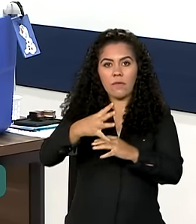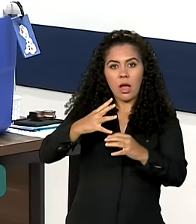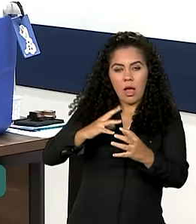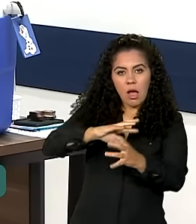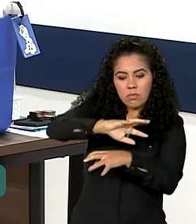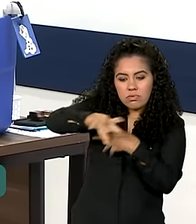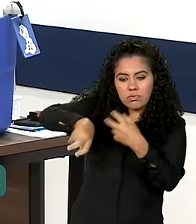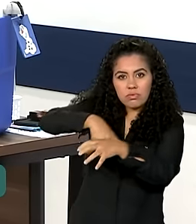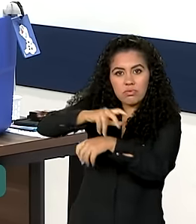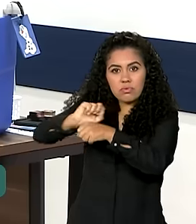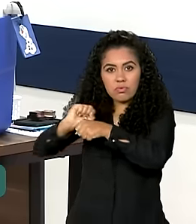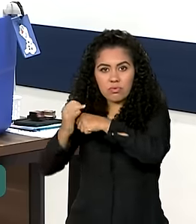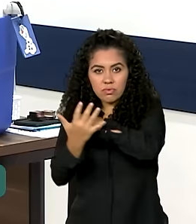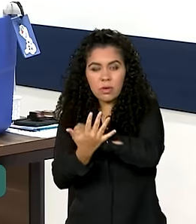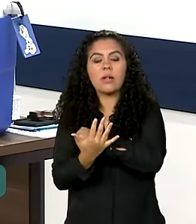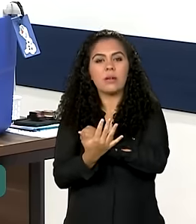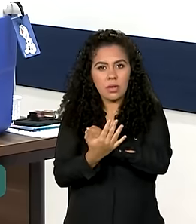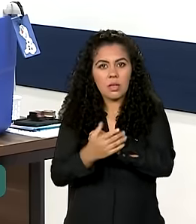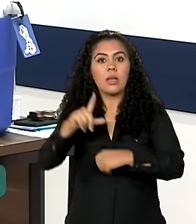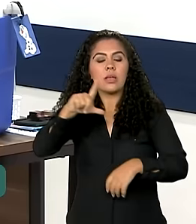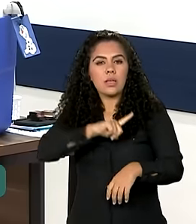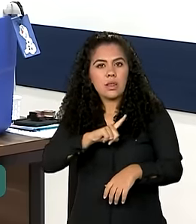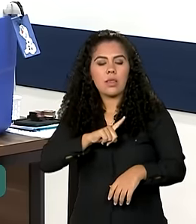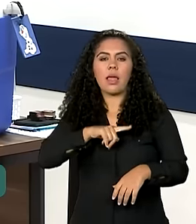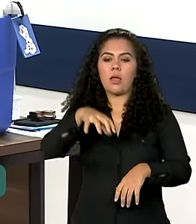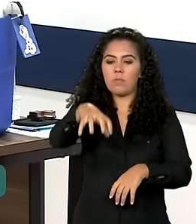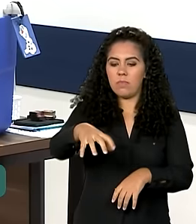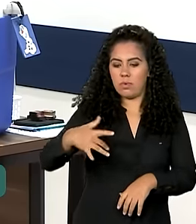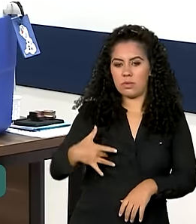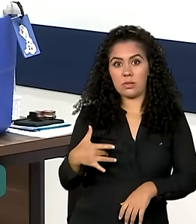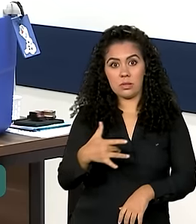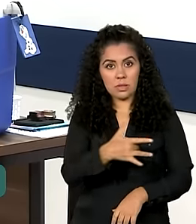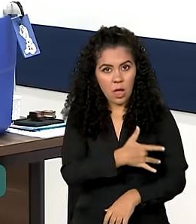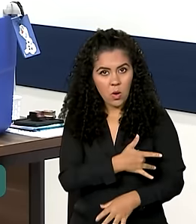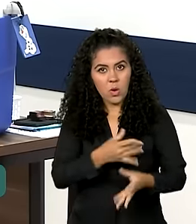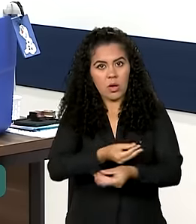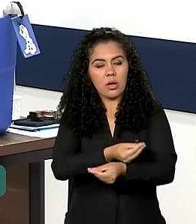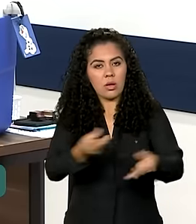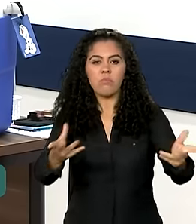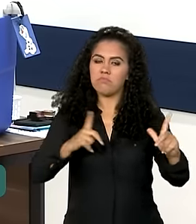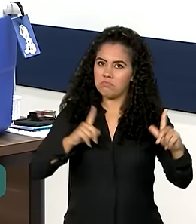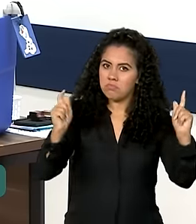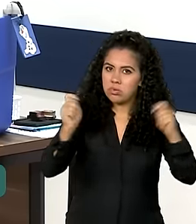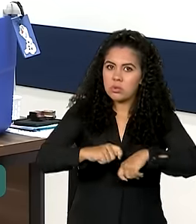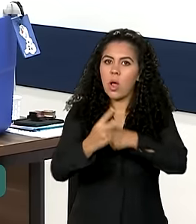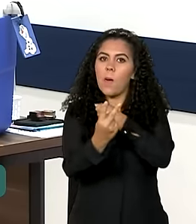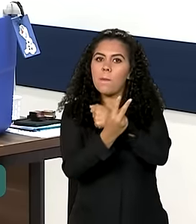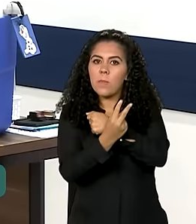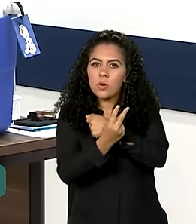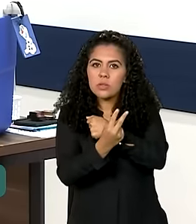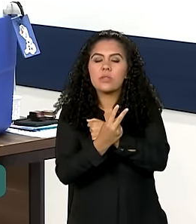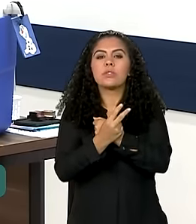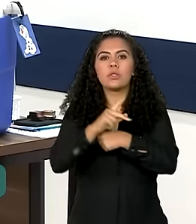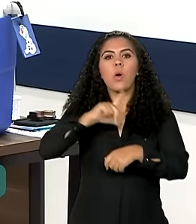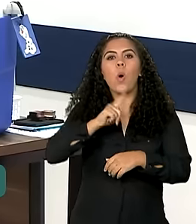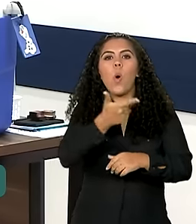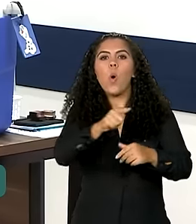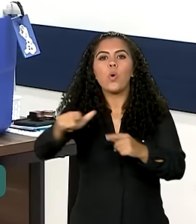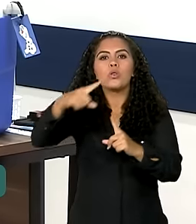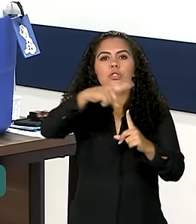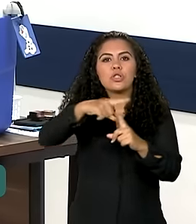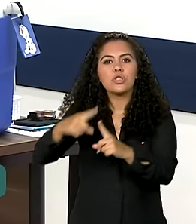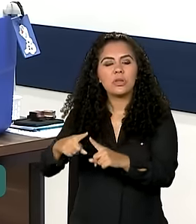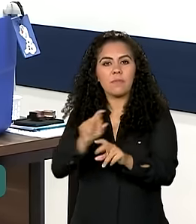ressalta que as vacinas disponíveis nos postos de saúde são eficazes para proteger contra as variantes que circulam no país.